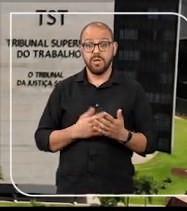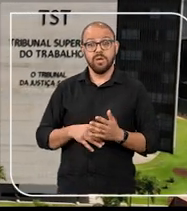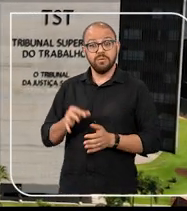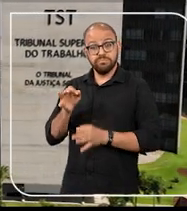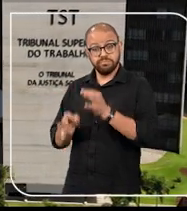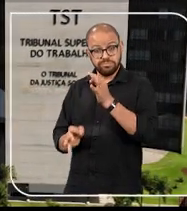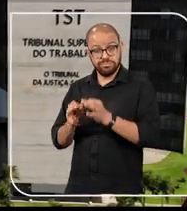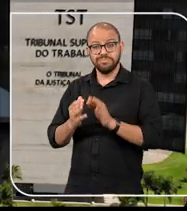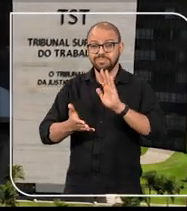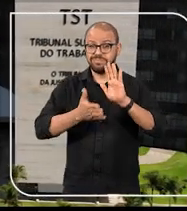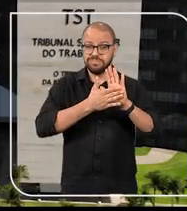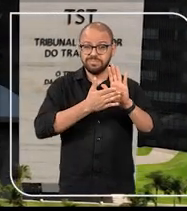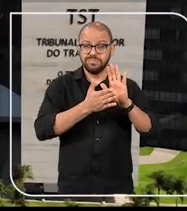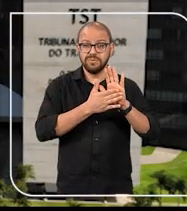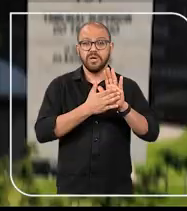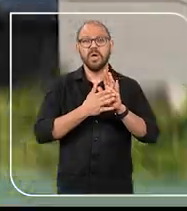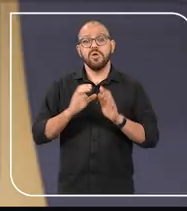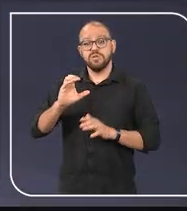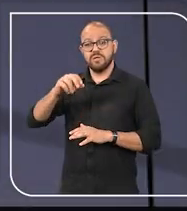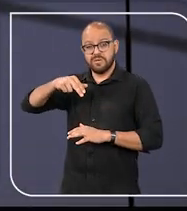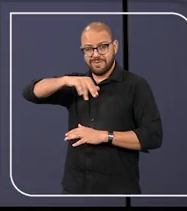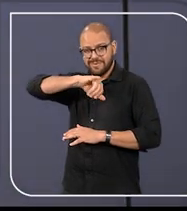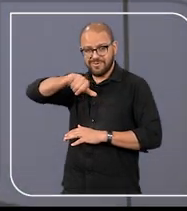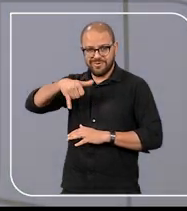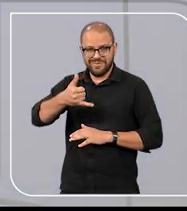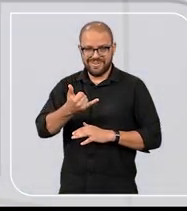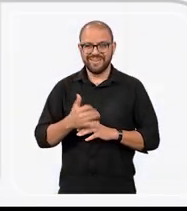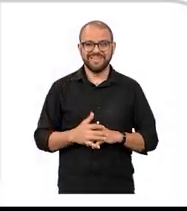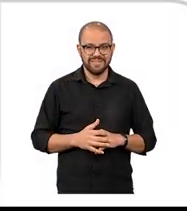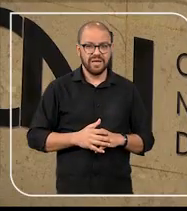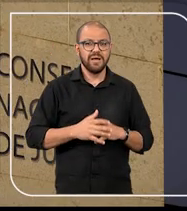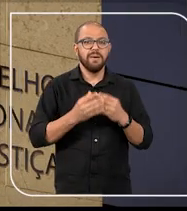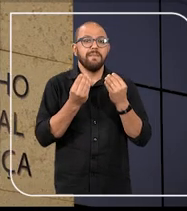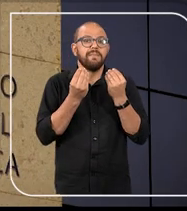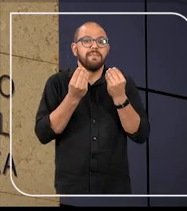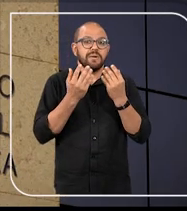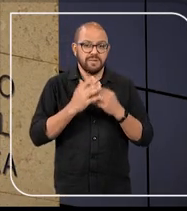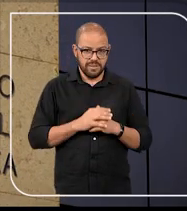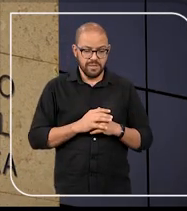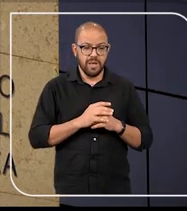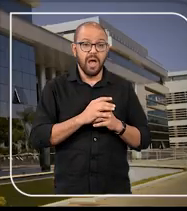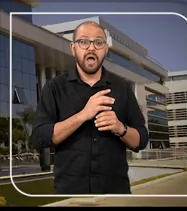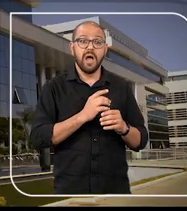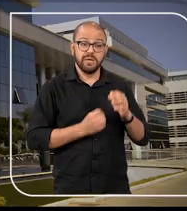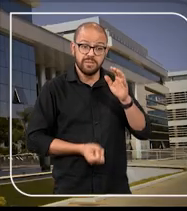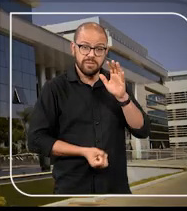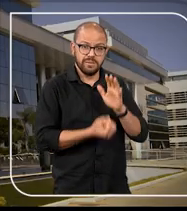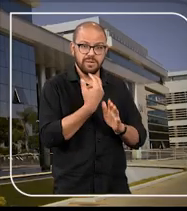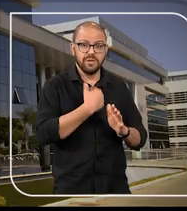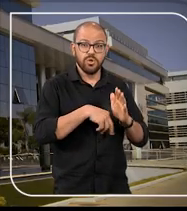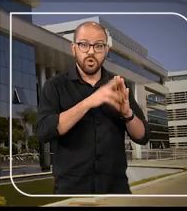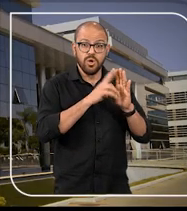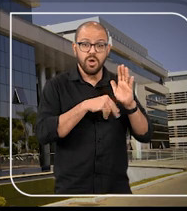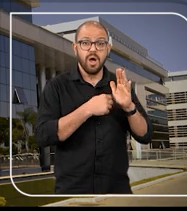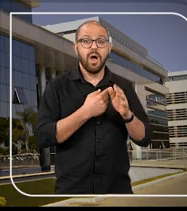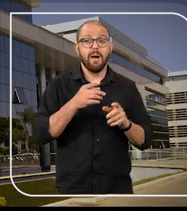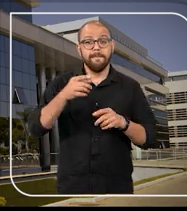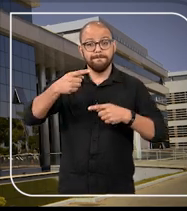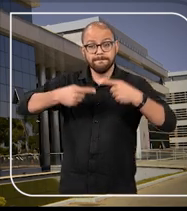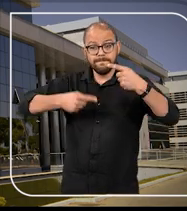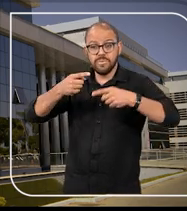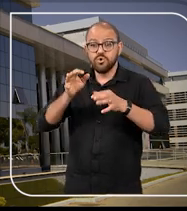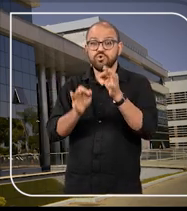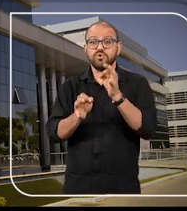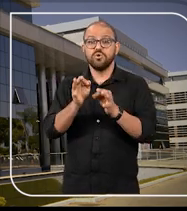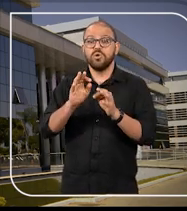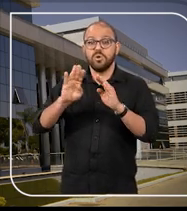No Judiciário, a pauta motivou o Conselho Nacional de Justiça a editar uma resolução que dispõe